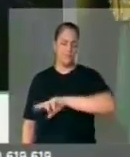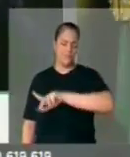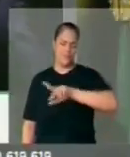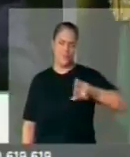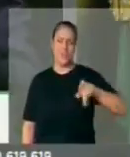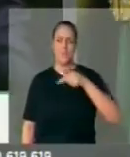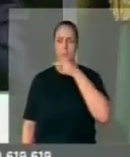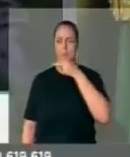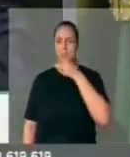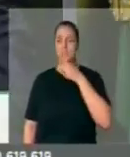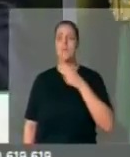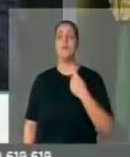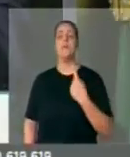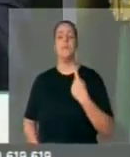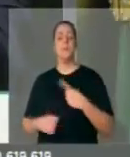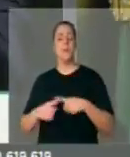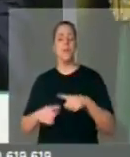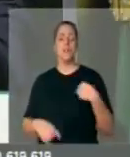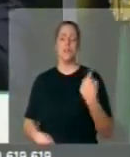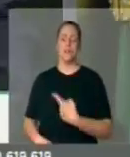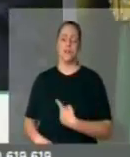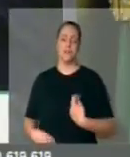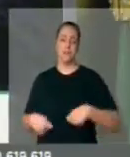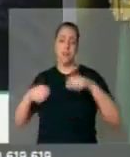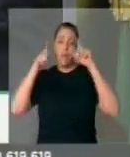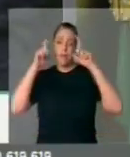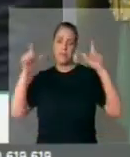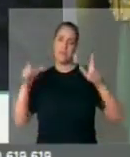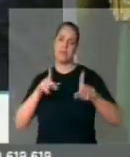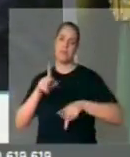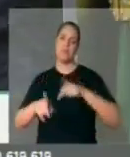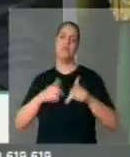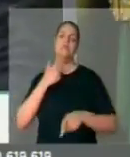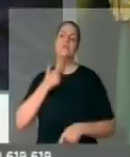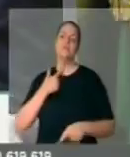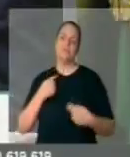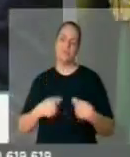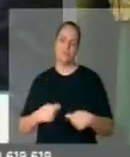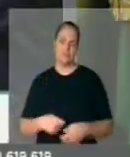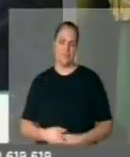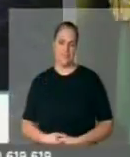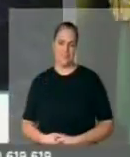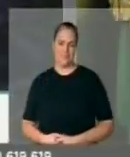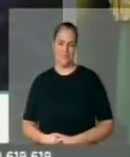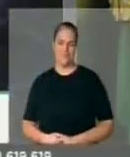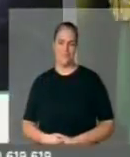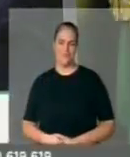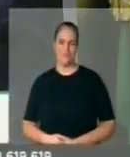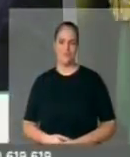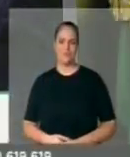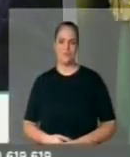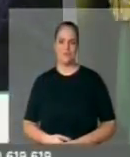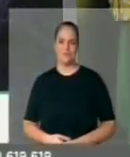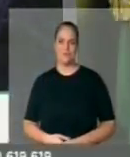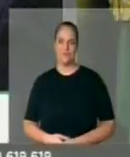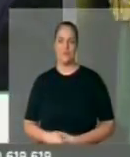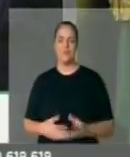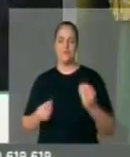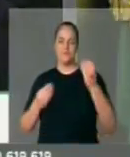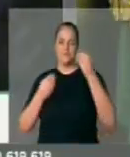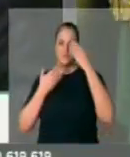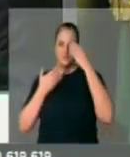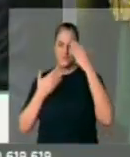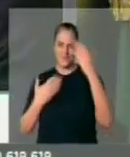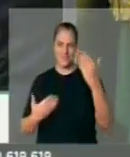nós precisamos e devemos atender os anseios da população. Como eu tinha demanda, eu vim para cá para encaminhar. Então, era isso, muito